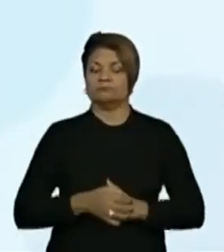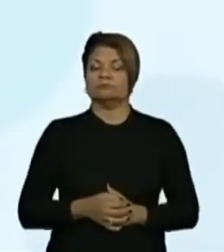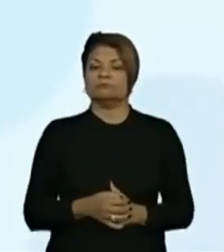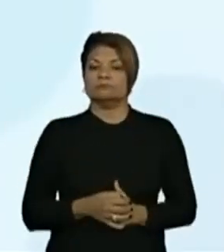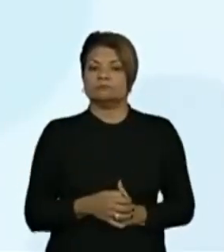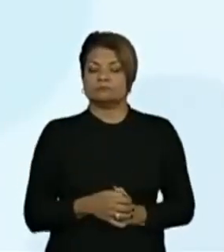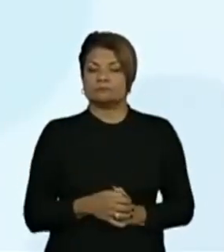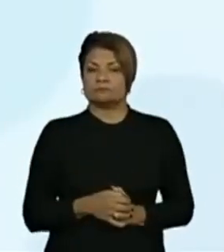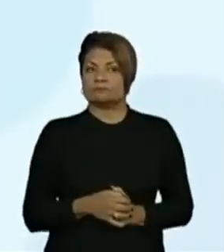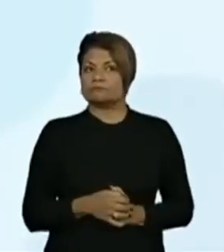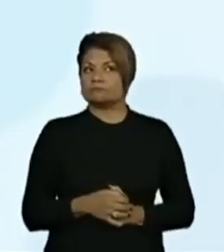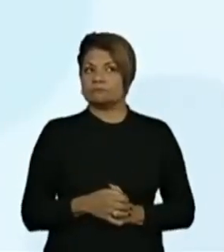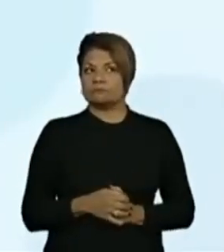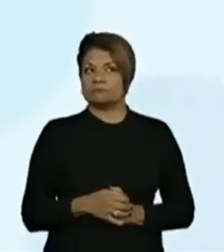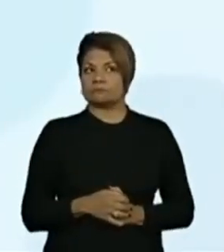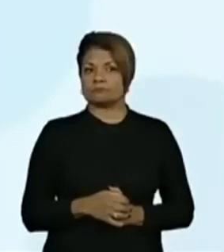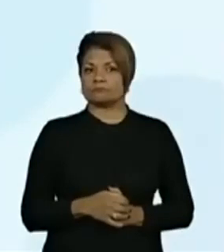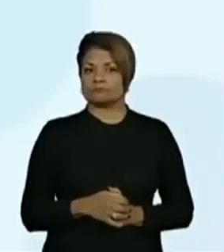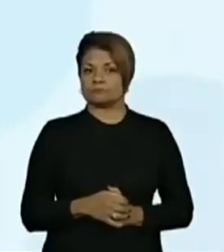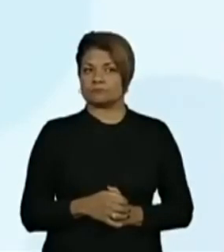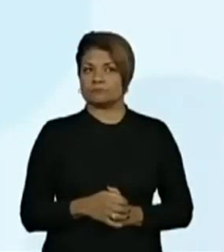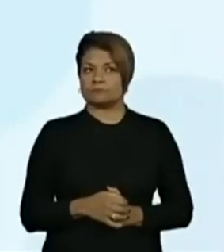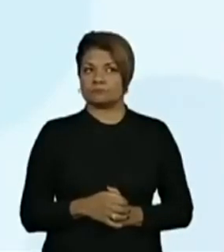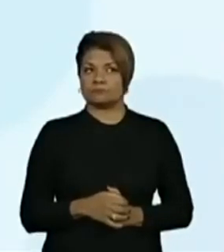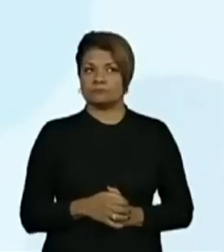próxima tela. Vamos lá?